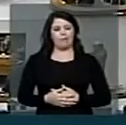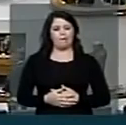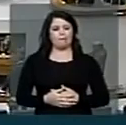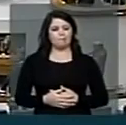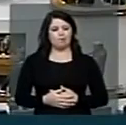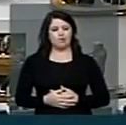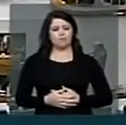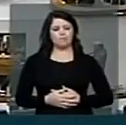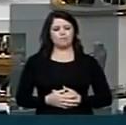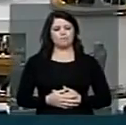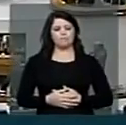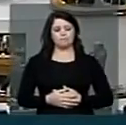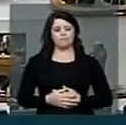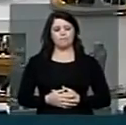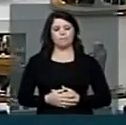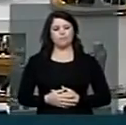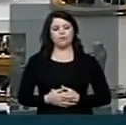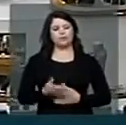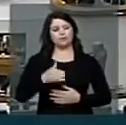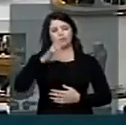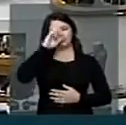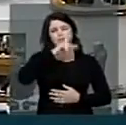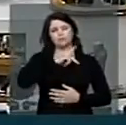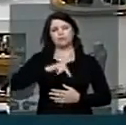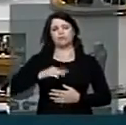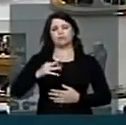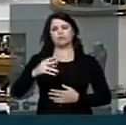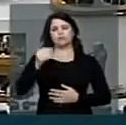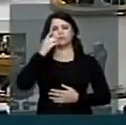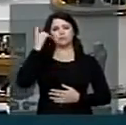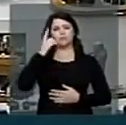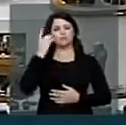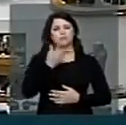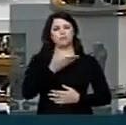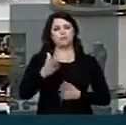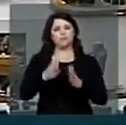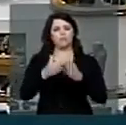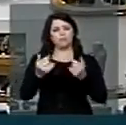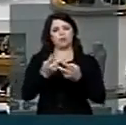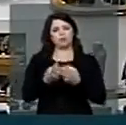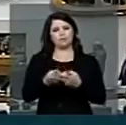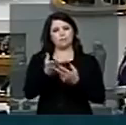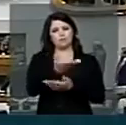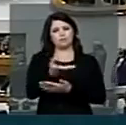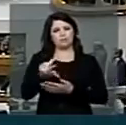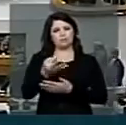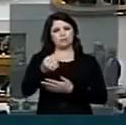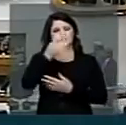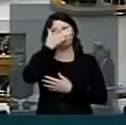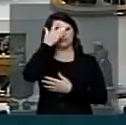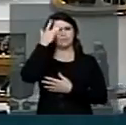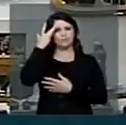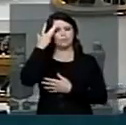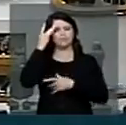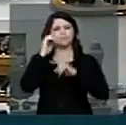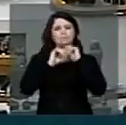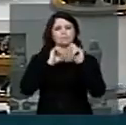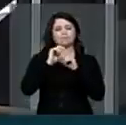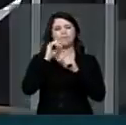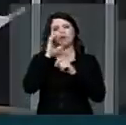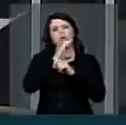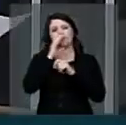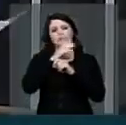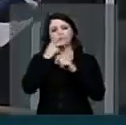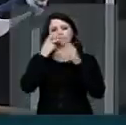Presidente, colegas parlamentares, peço a paciência aos nossos companheiros, serei muito